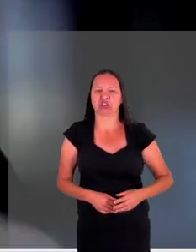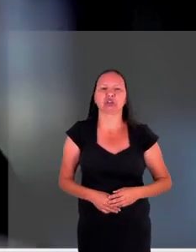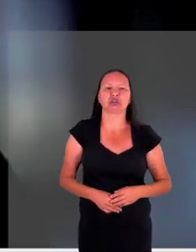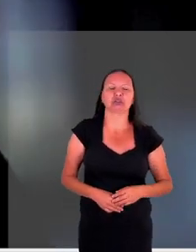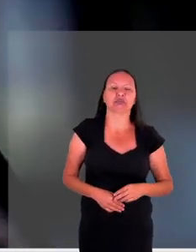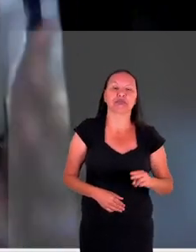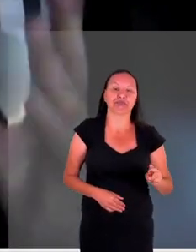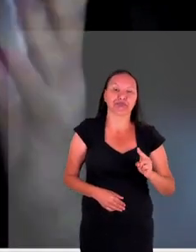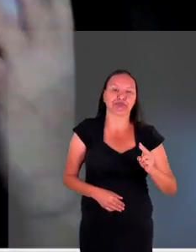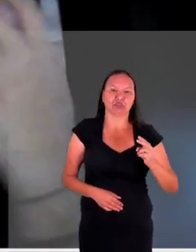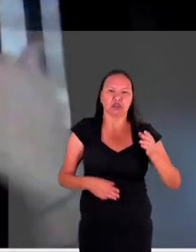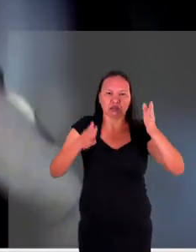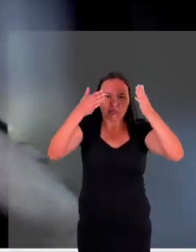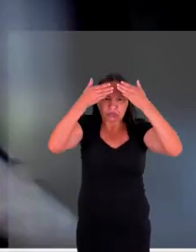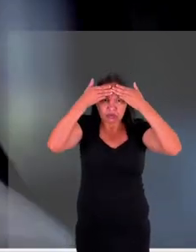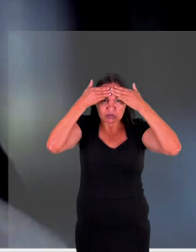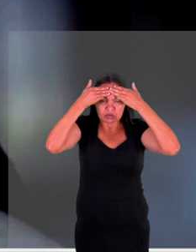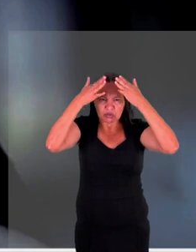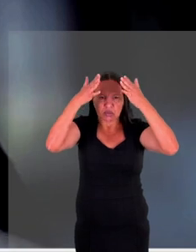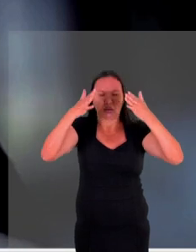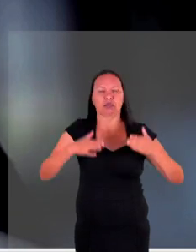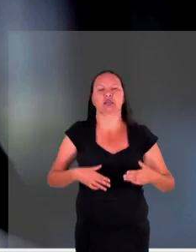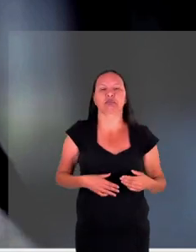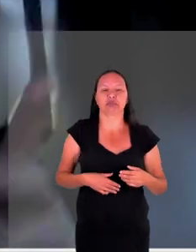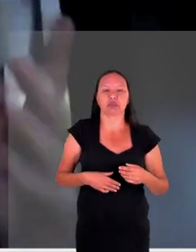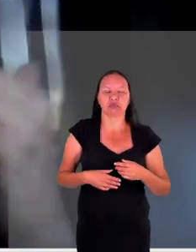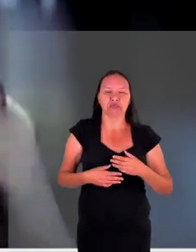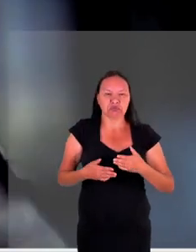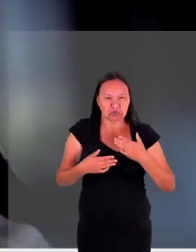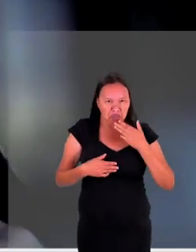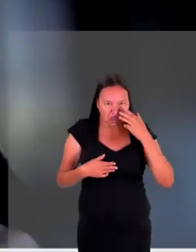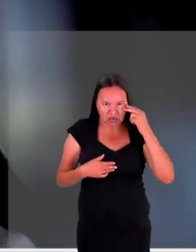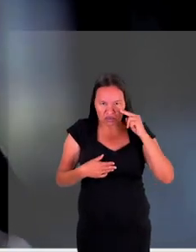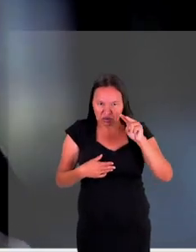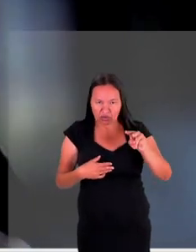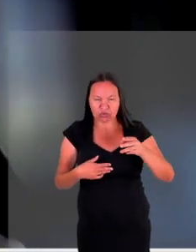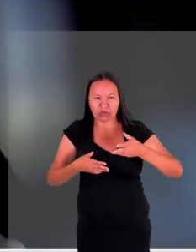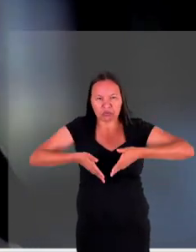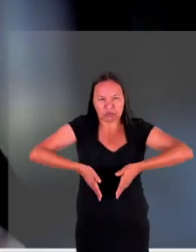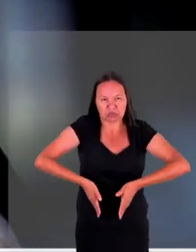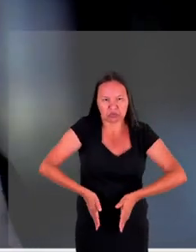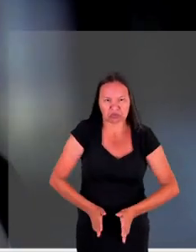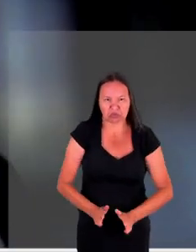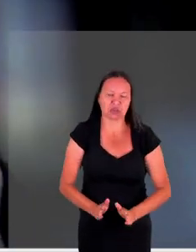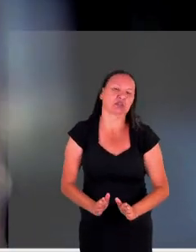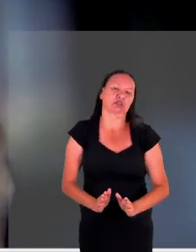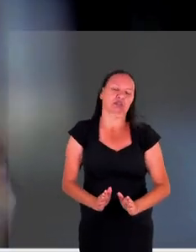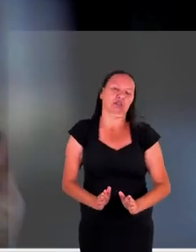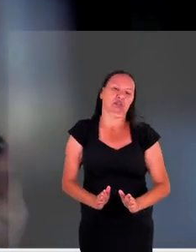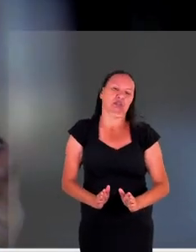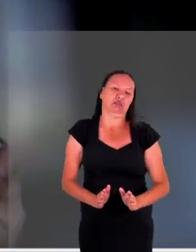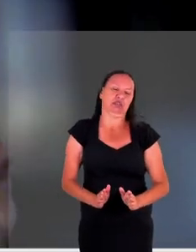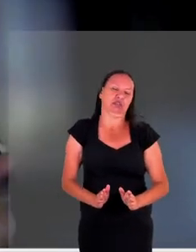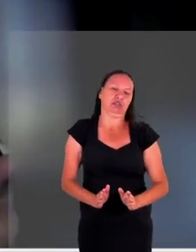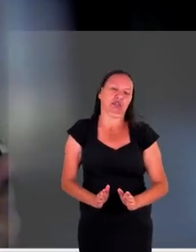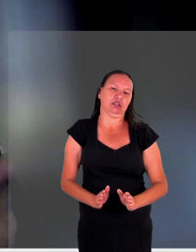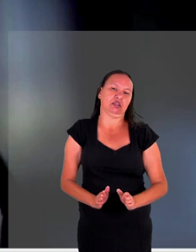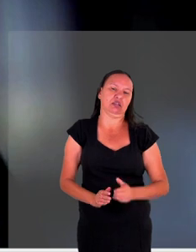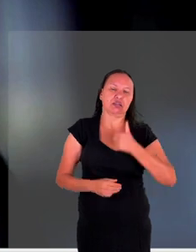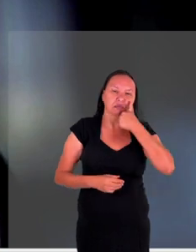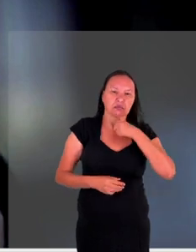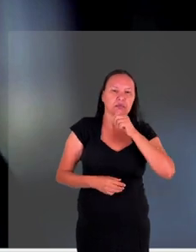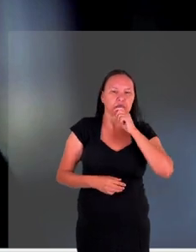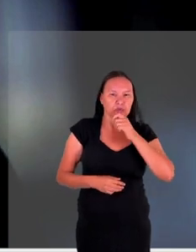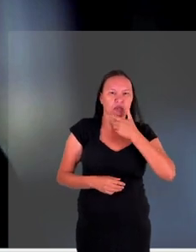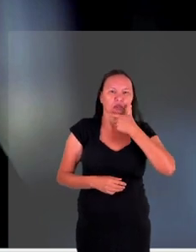e que sofrem o trauma e que muitos deles não viram os filhos nascerem muitos deles faz um ano e meio que não vê a filha os filhos